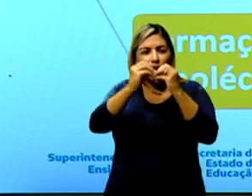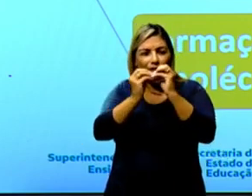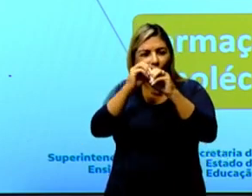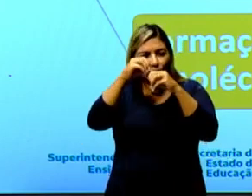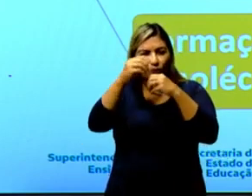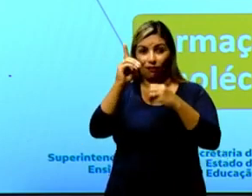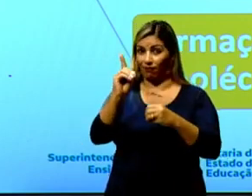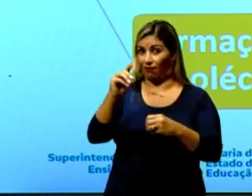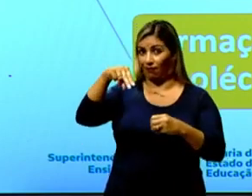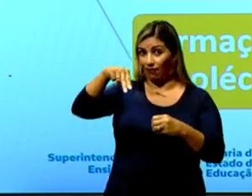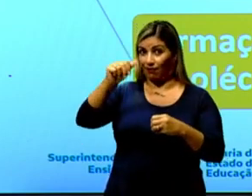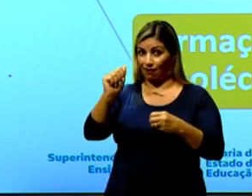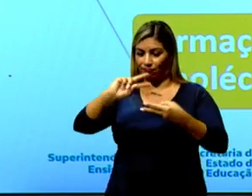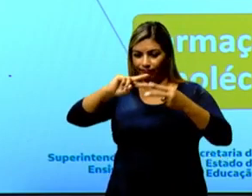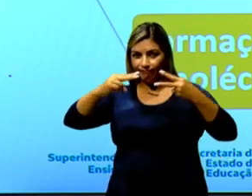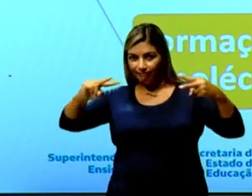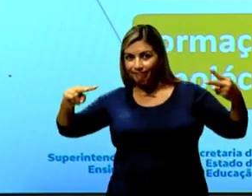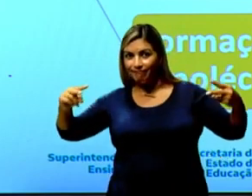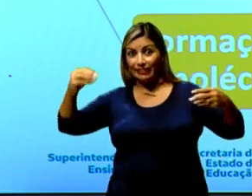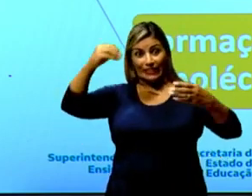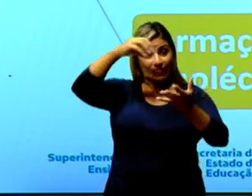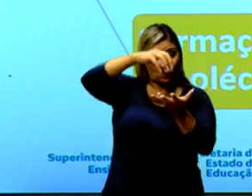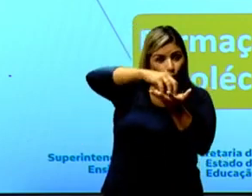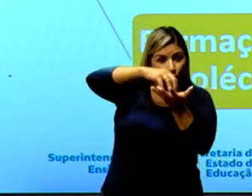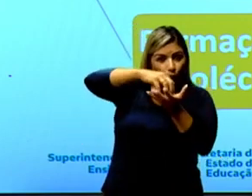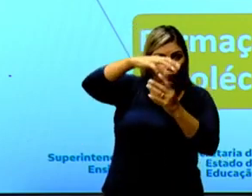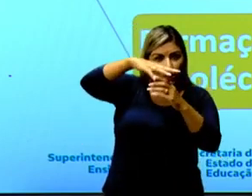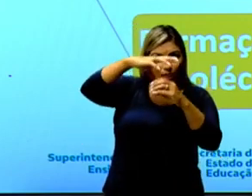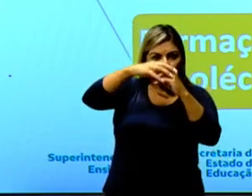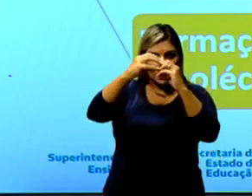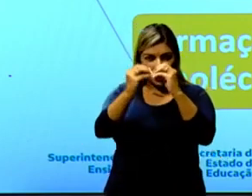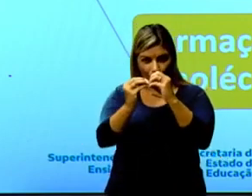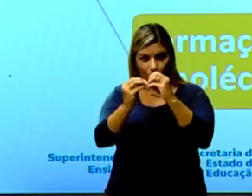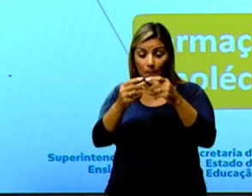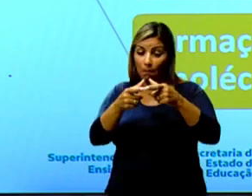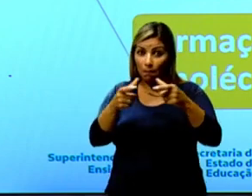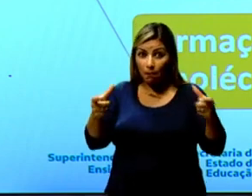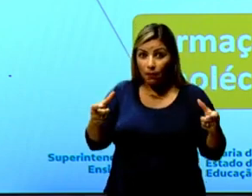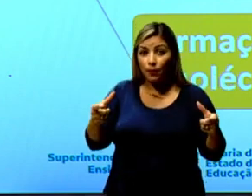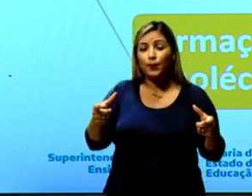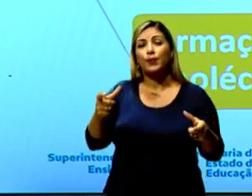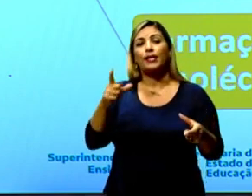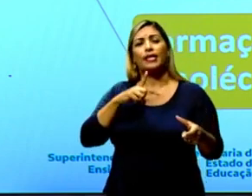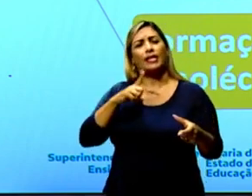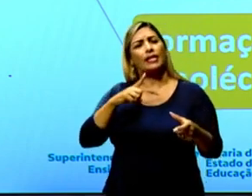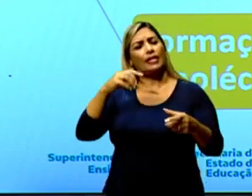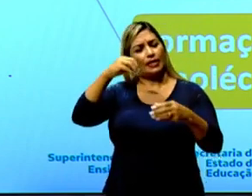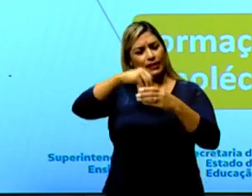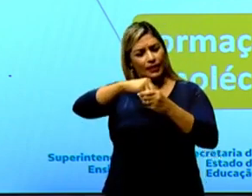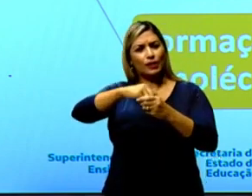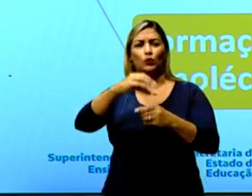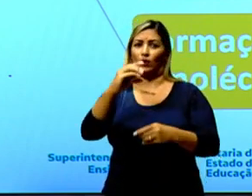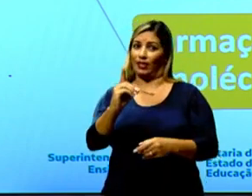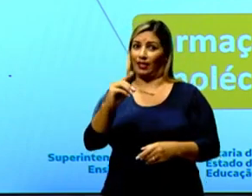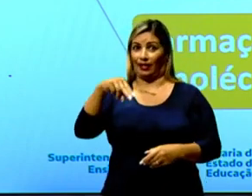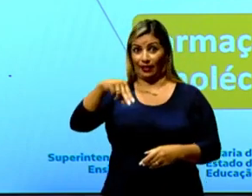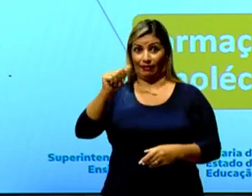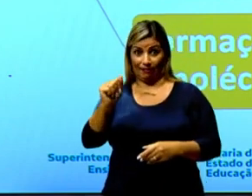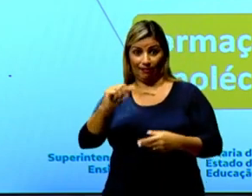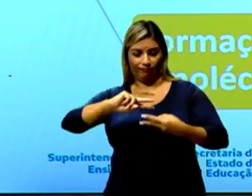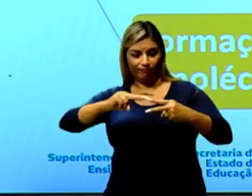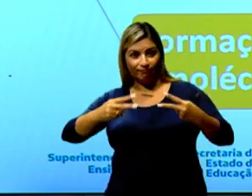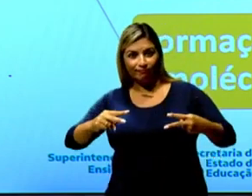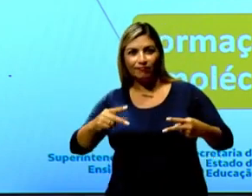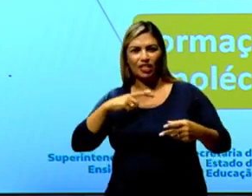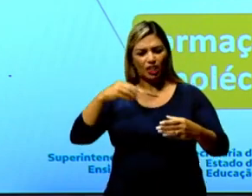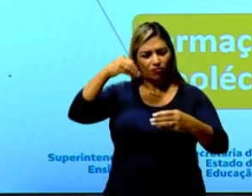DNA encontradas no núcleo das células. Na maioria dos seres vivos, o DNA é o material genético. E ele